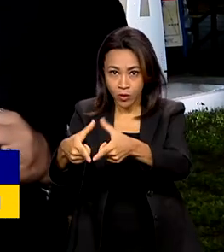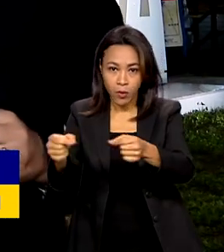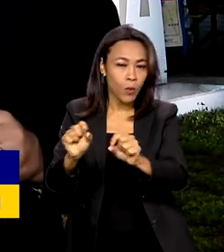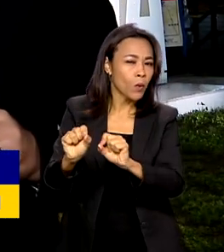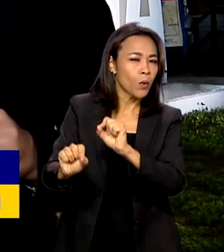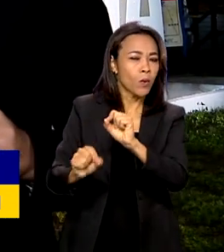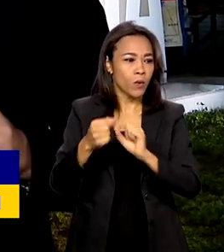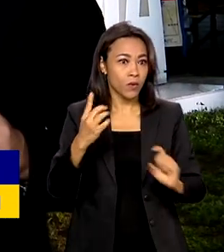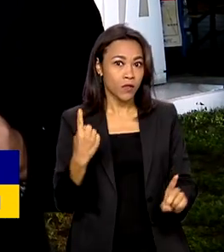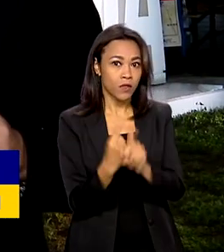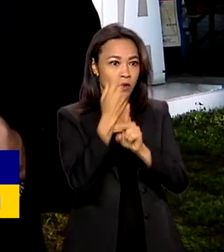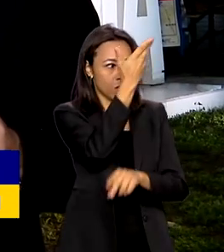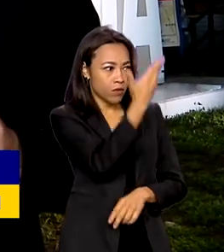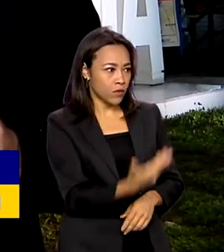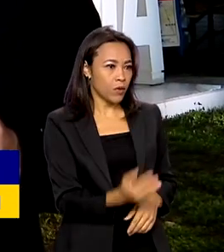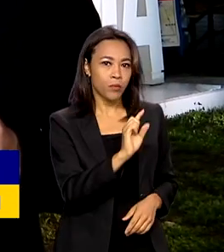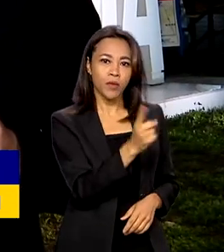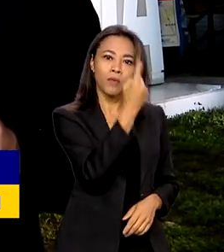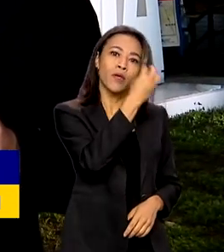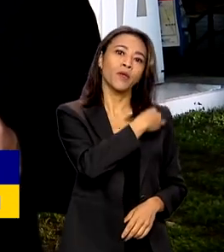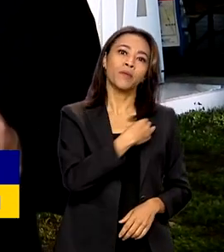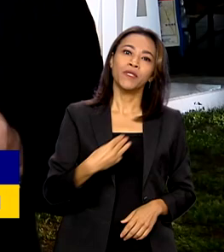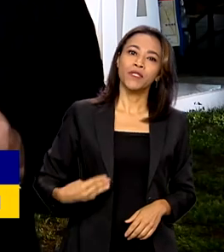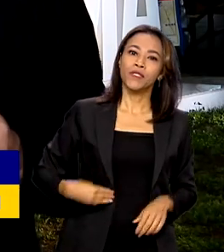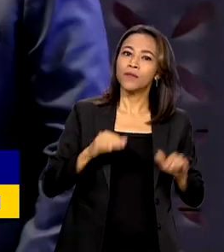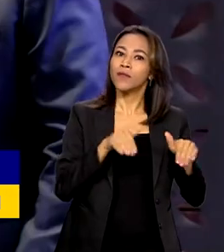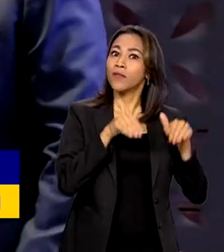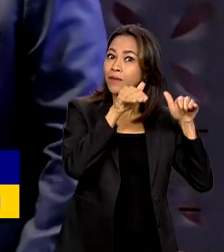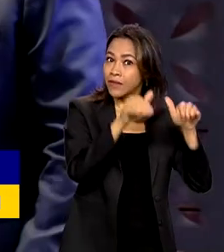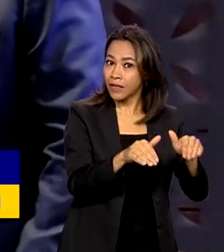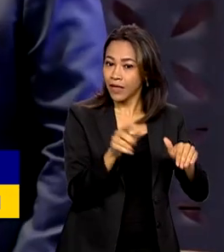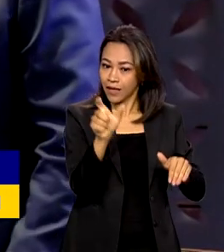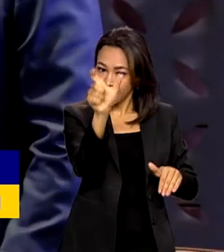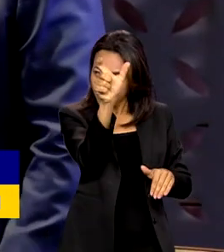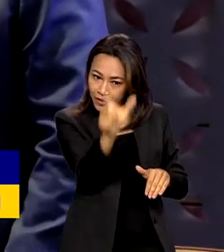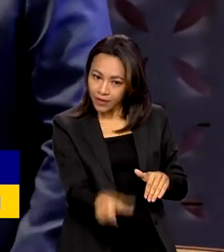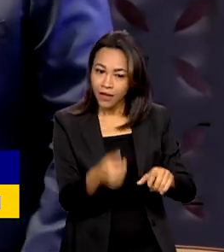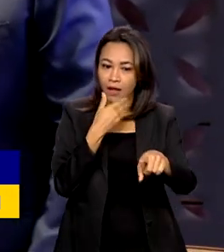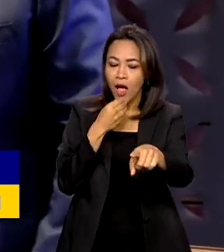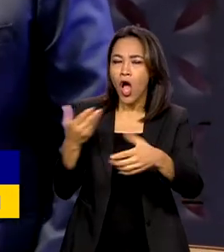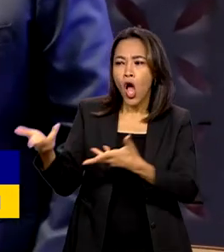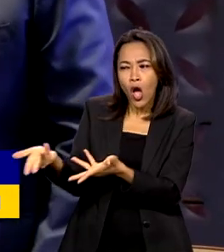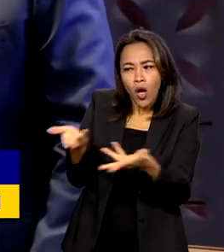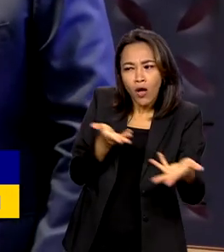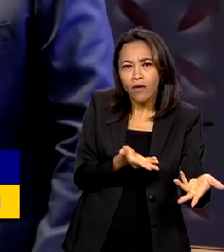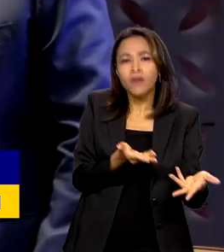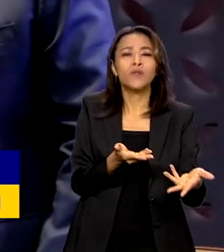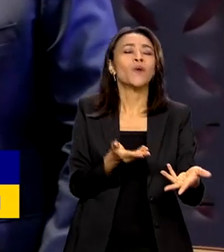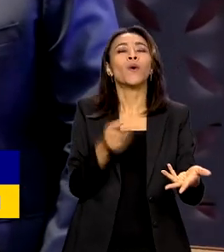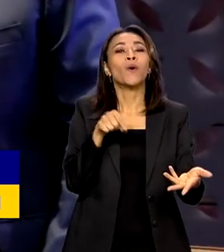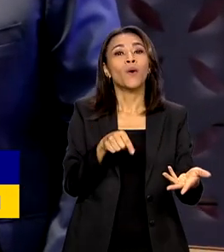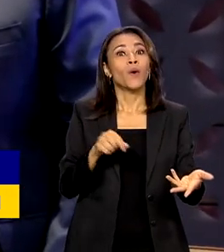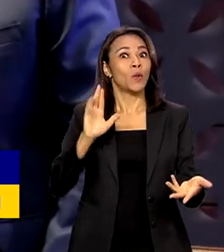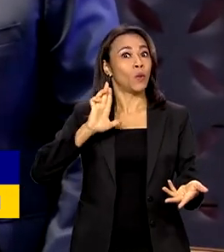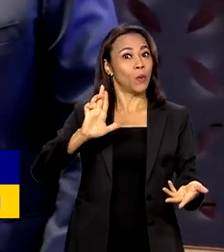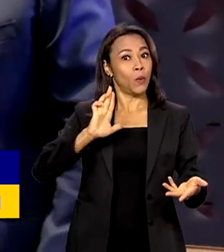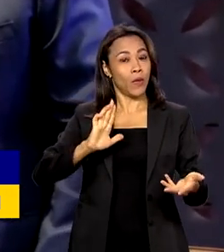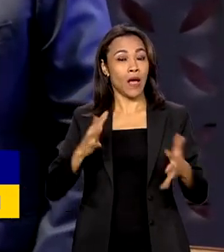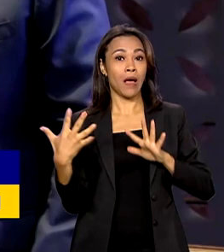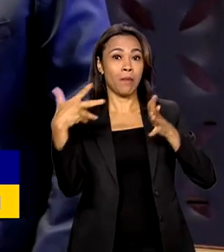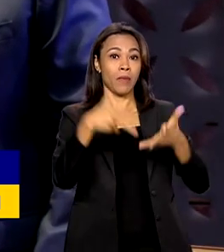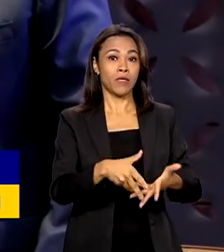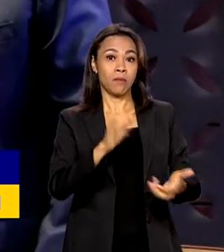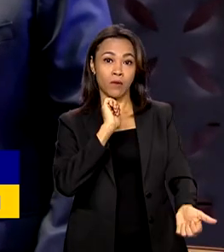encontrou com o primeiro-ministro da Austrália, Anthony Albanese. Albanese convidou Lula a participar da Copa do Mundo Feminino de